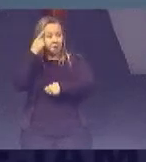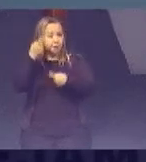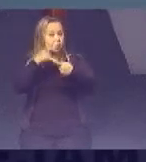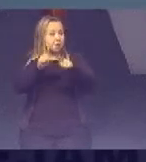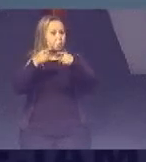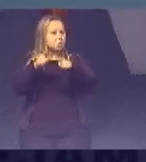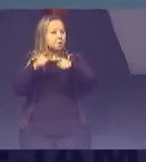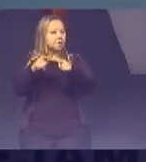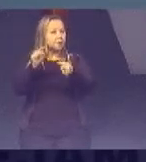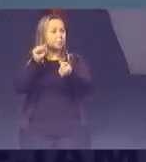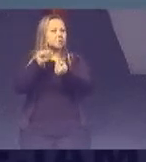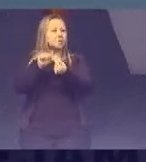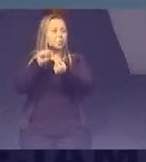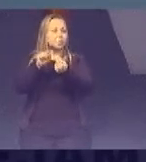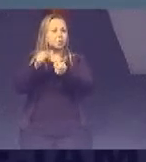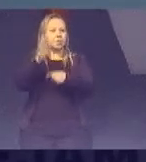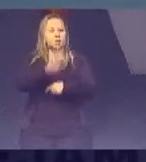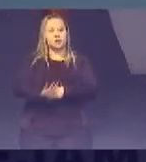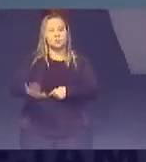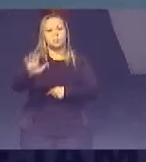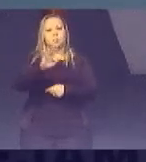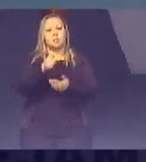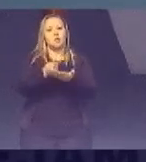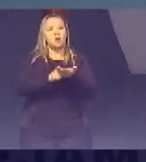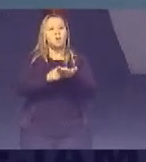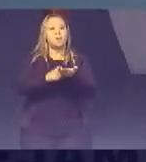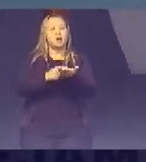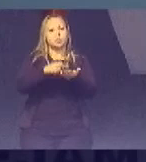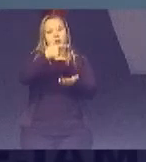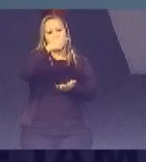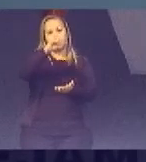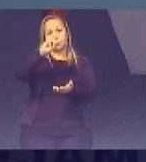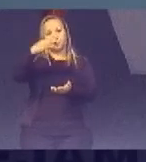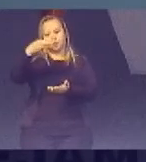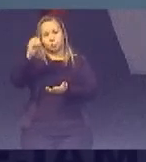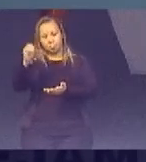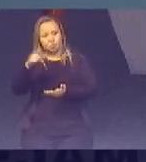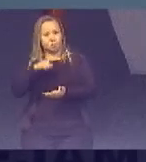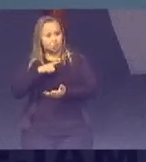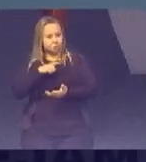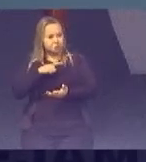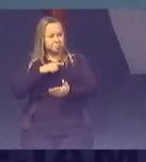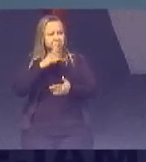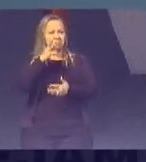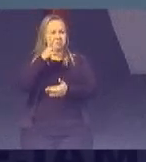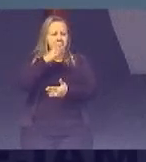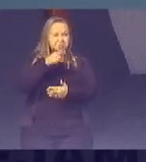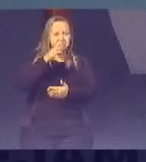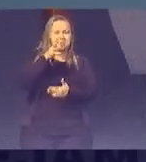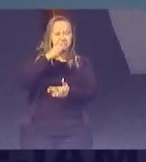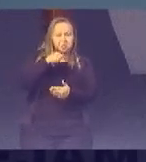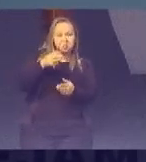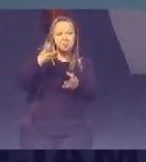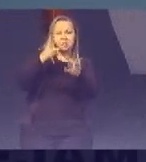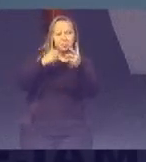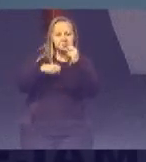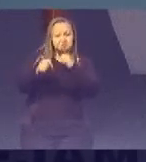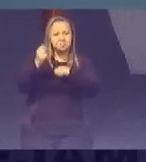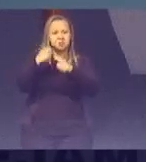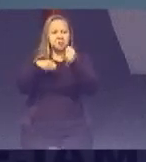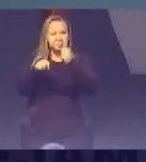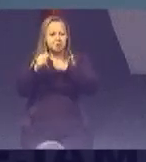implementação Da própria agenda 2030 Ela está sendo A gente está tendo Uma lenta retomada Da economia Um crescimento